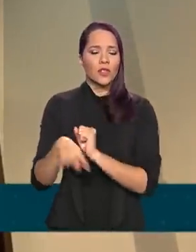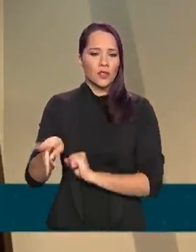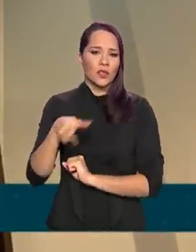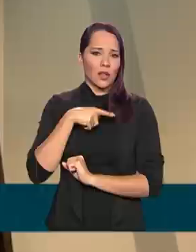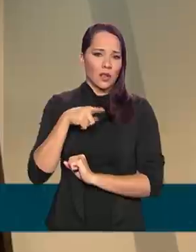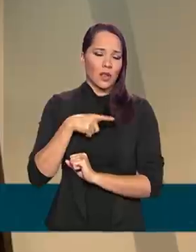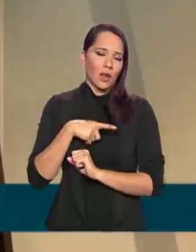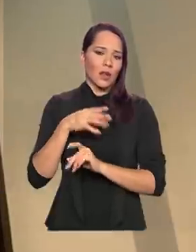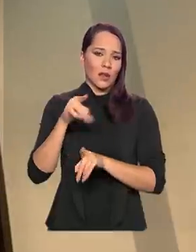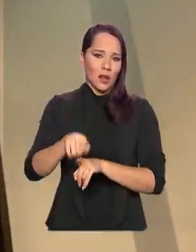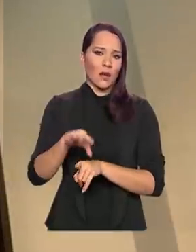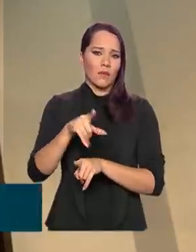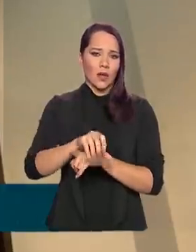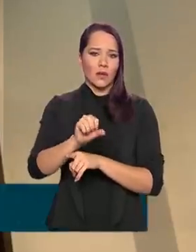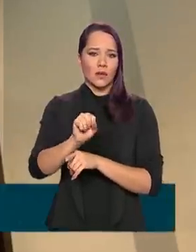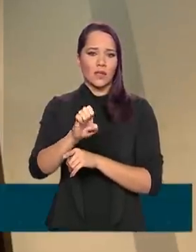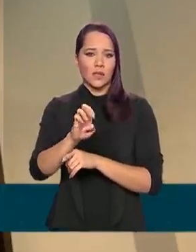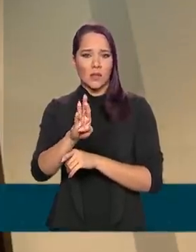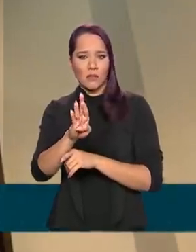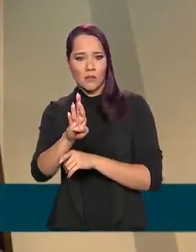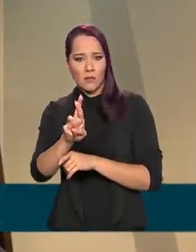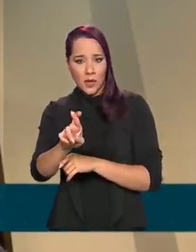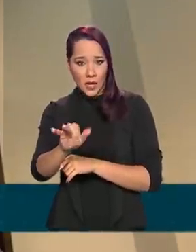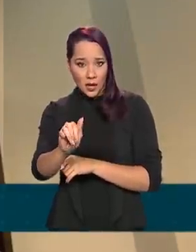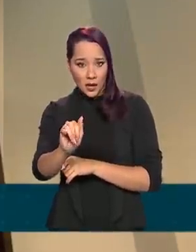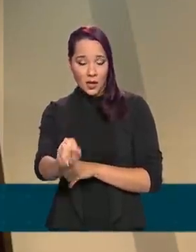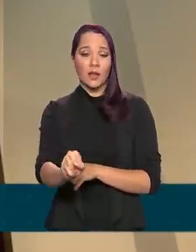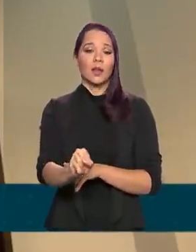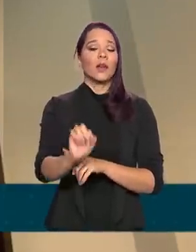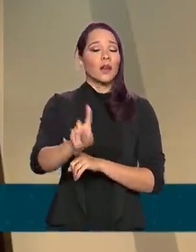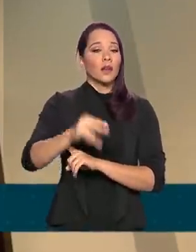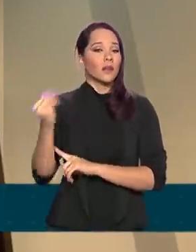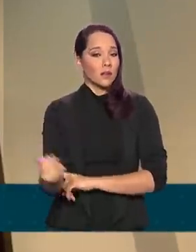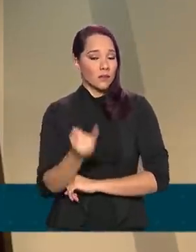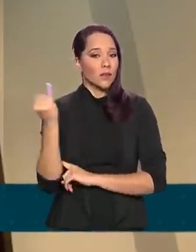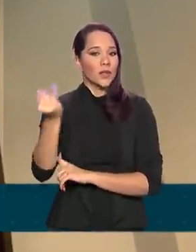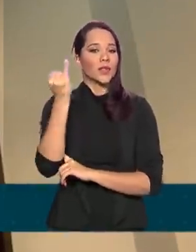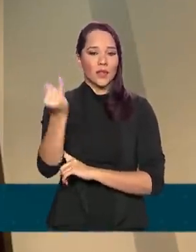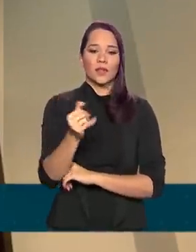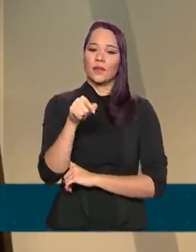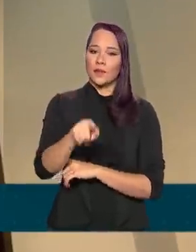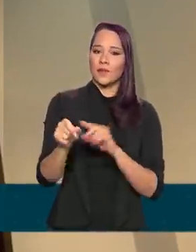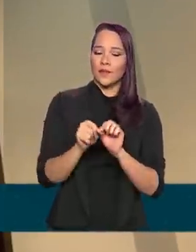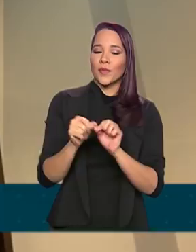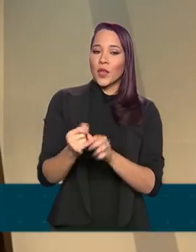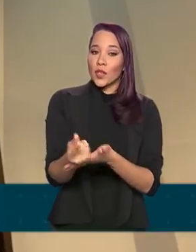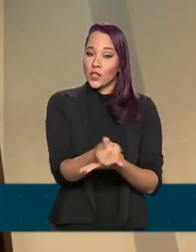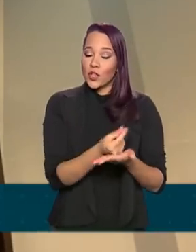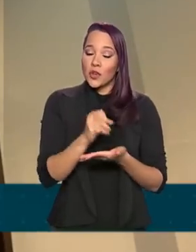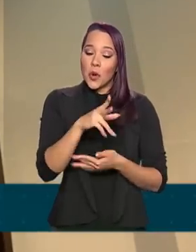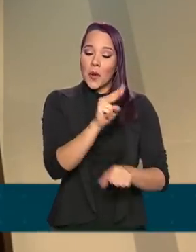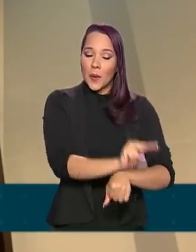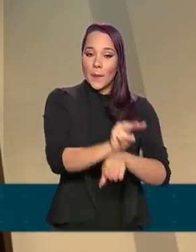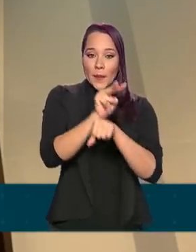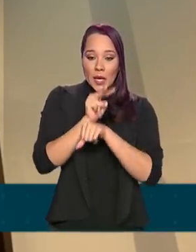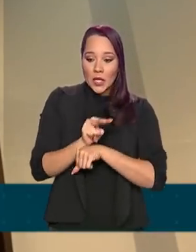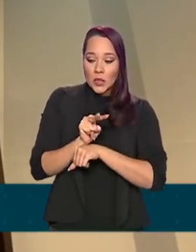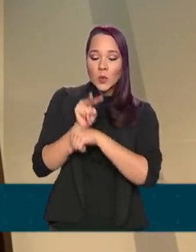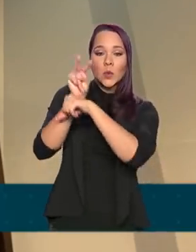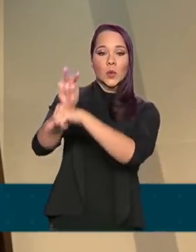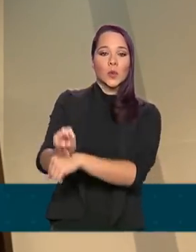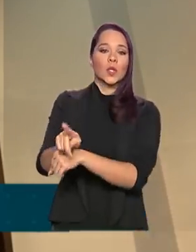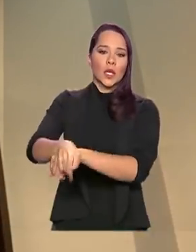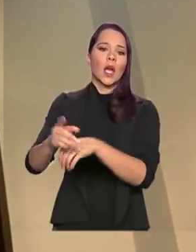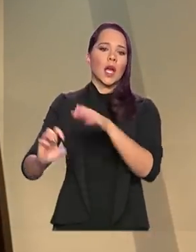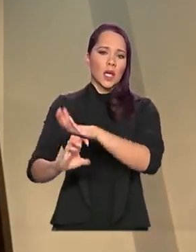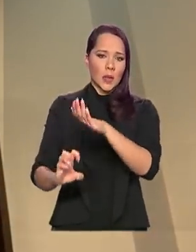inclusive pelo próprio Sebrae, por meio do FAMP, são bastante importantes para fazer com que o dinheiro, o empréstimo, chegue para a